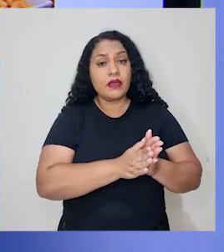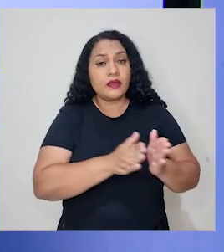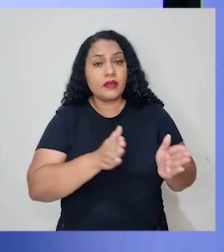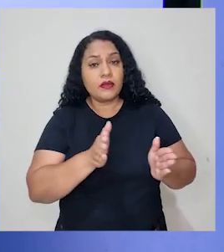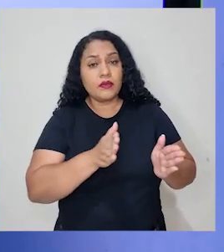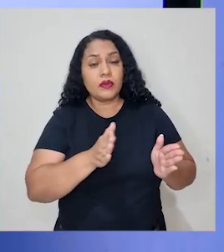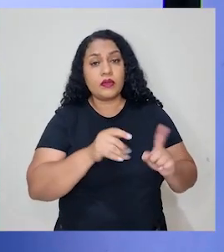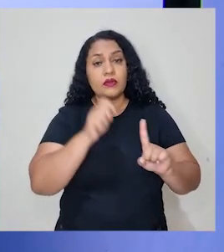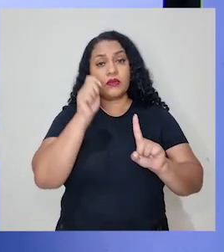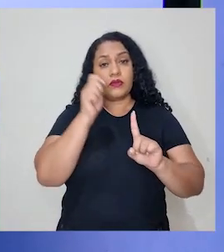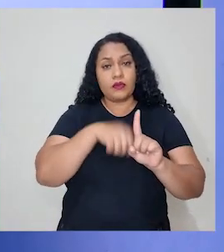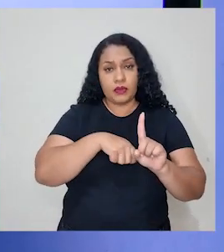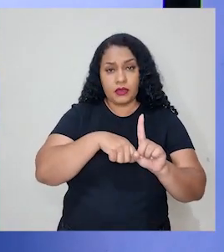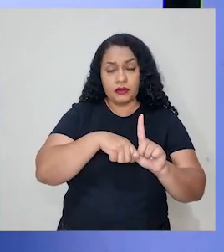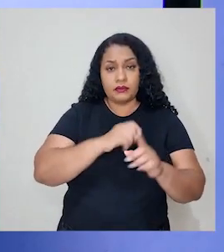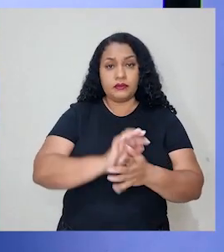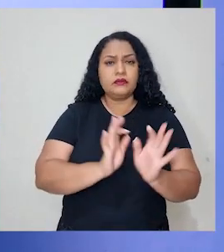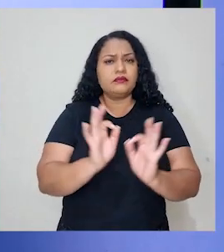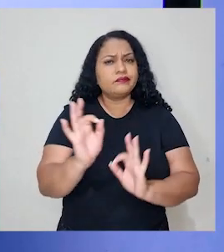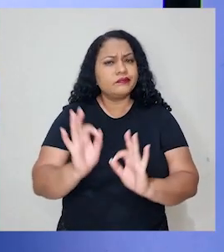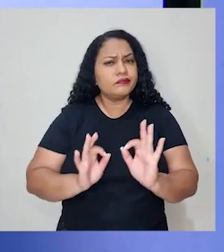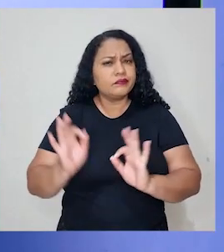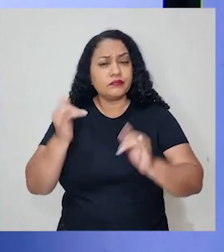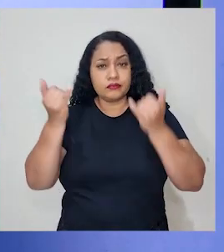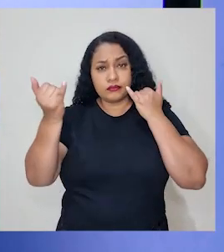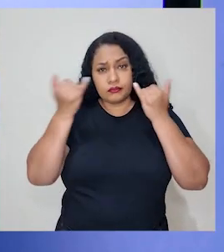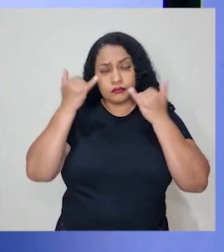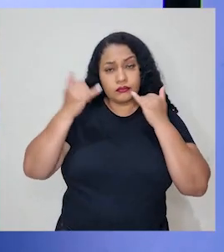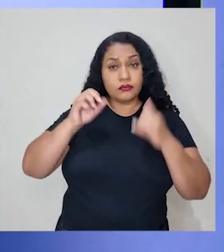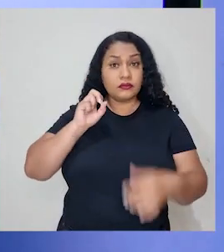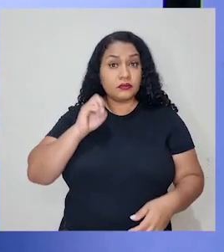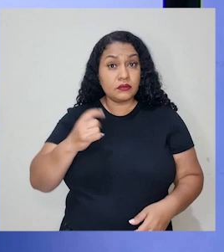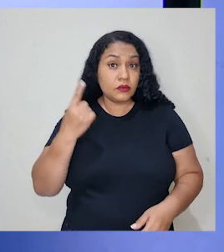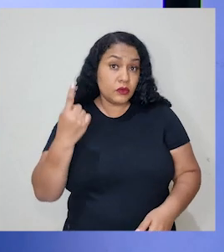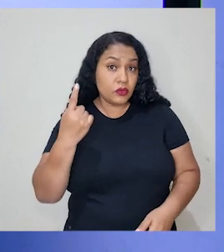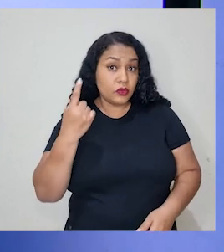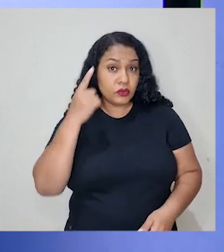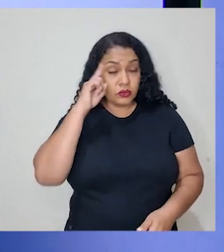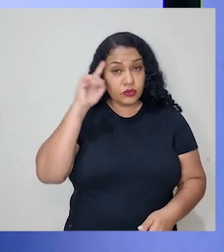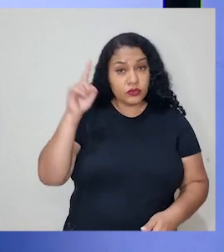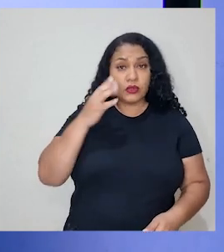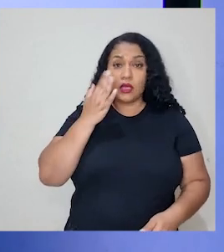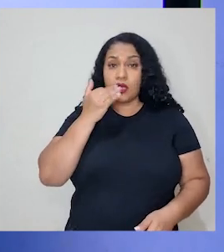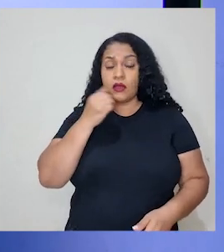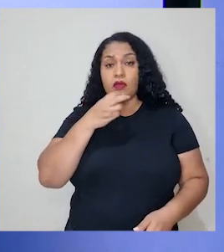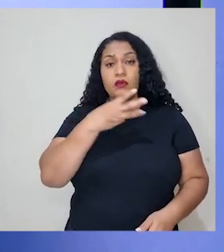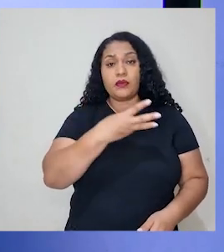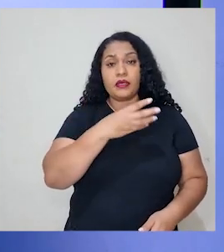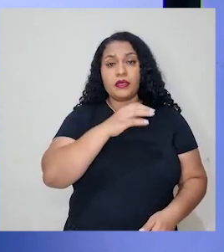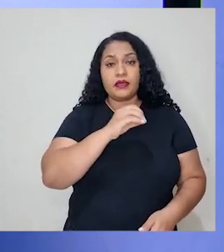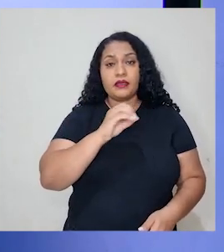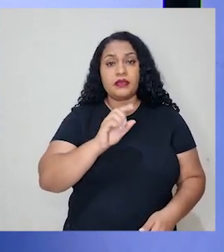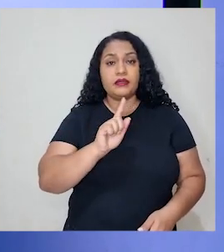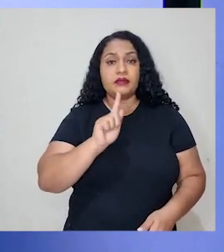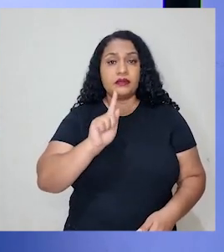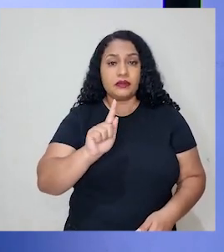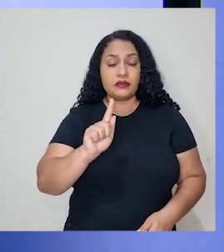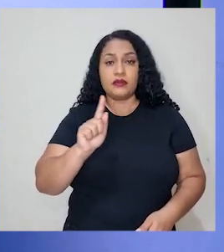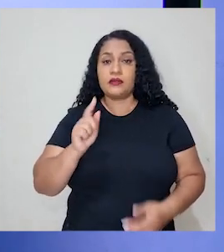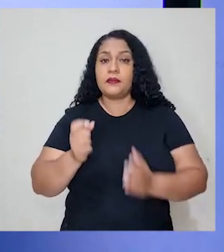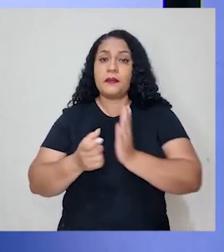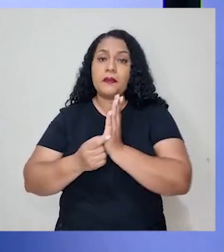calcular. Organizando as informações, se um dia ele come 300 grãos de milho,